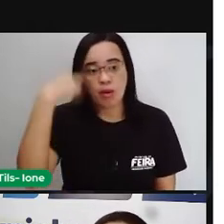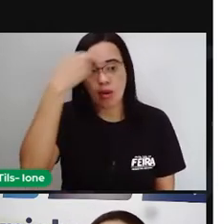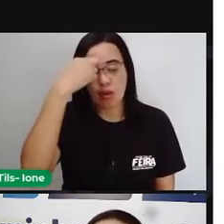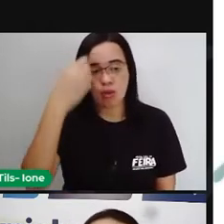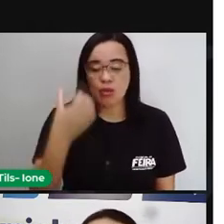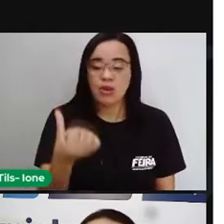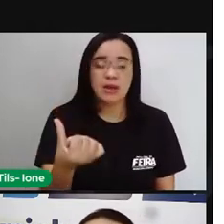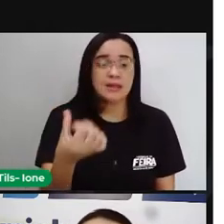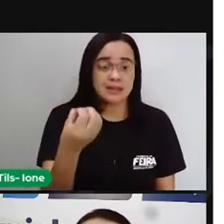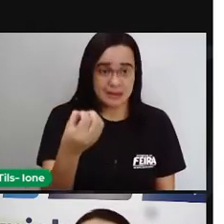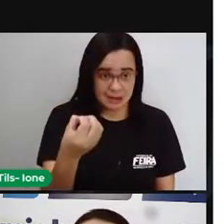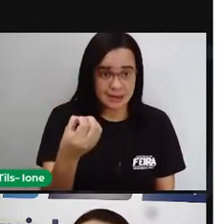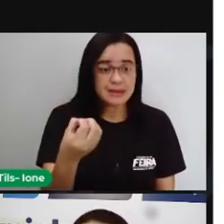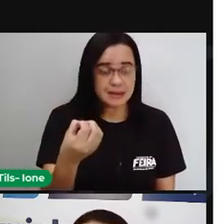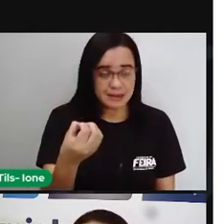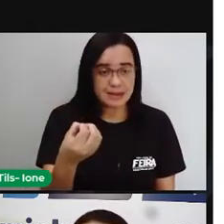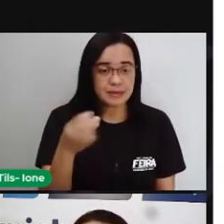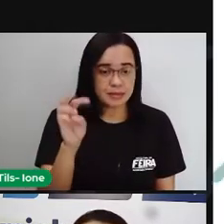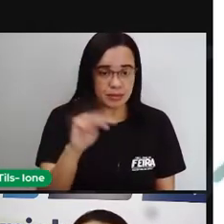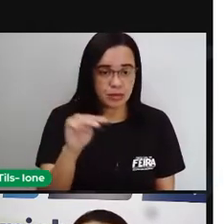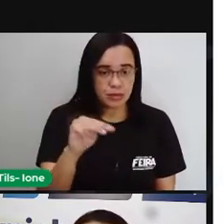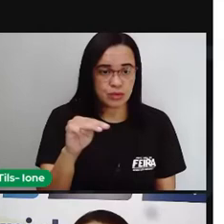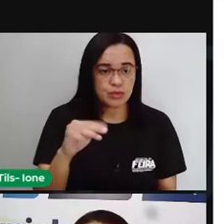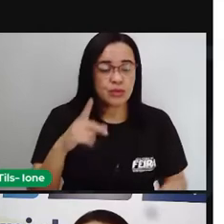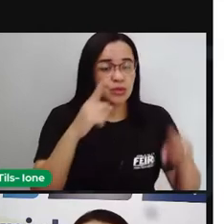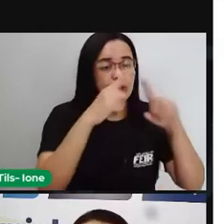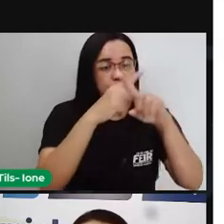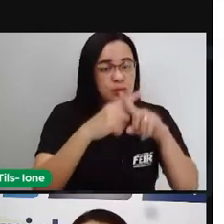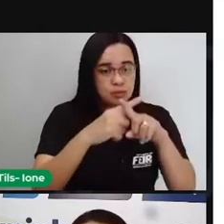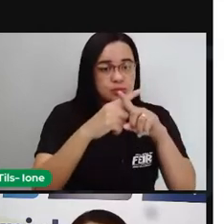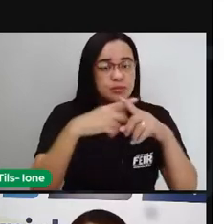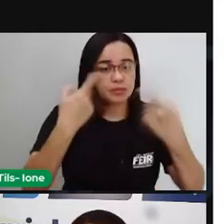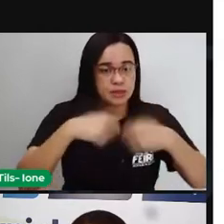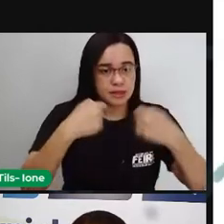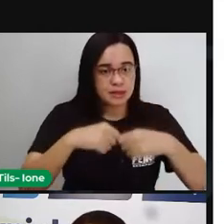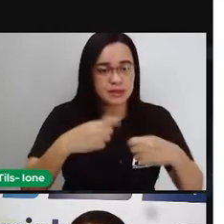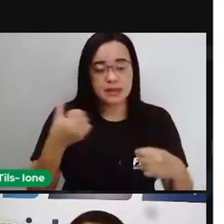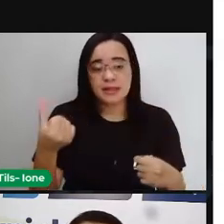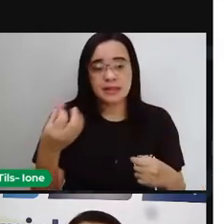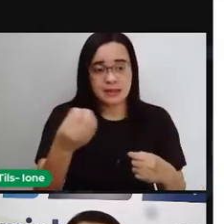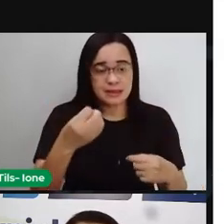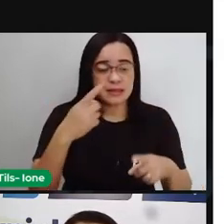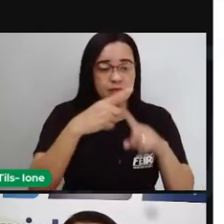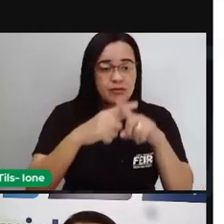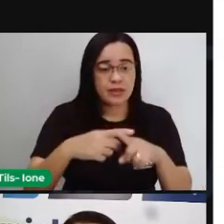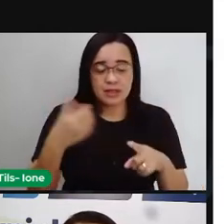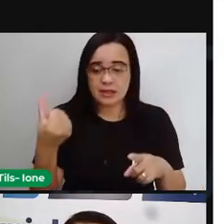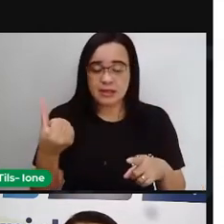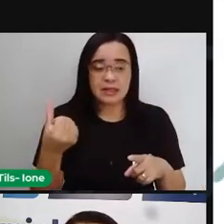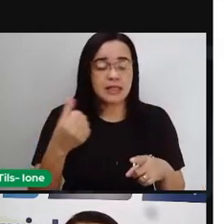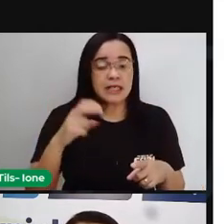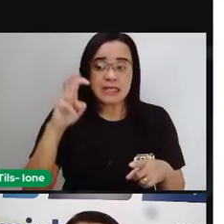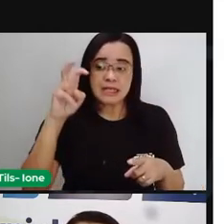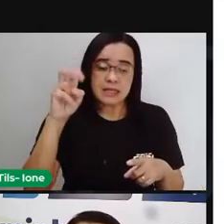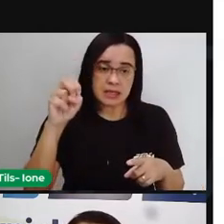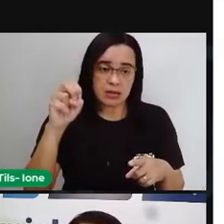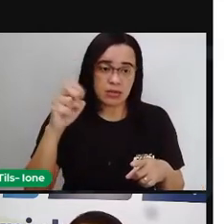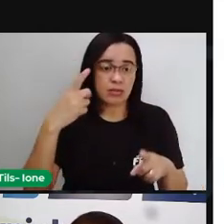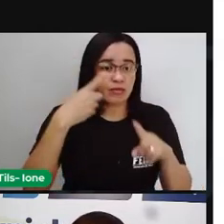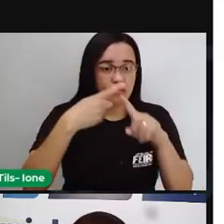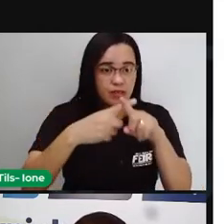50 por 60. Então, 50 vezes 60. Qual o resultado que a Pró encontra?